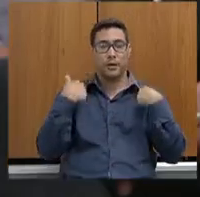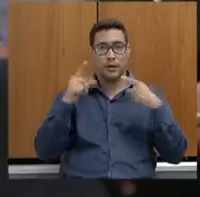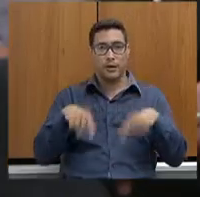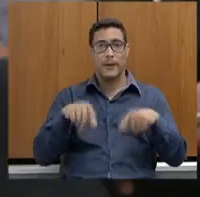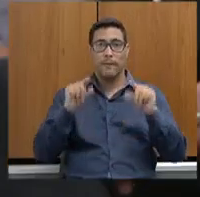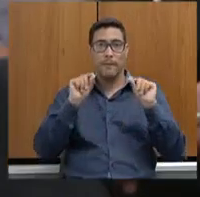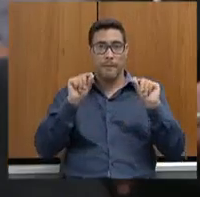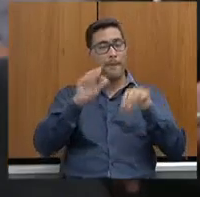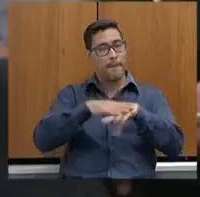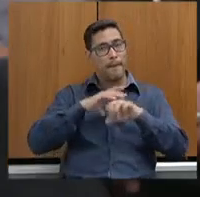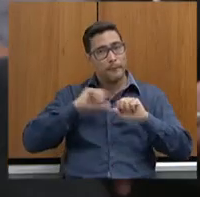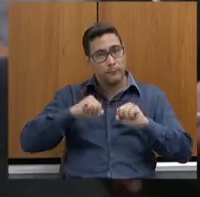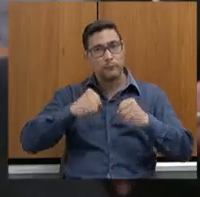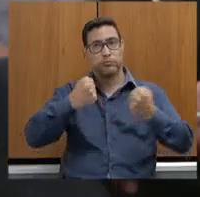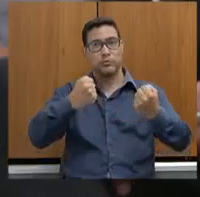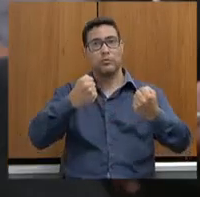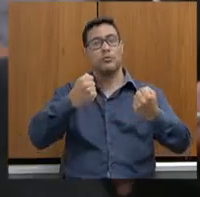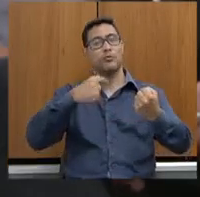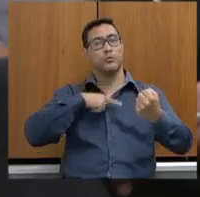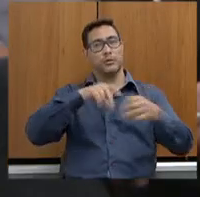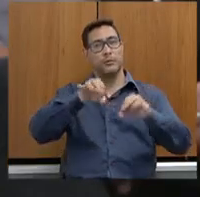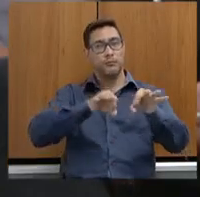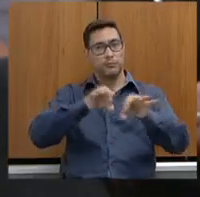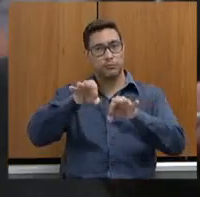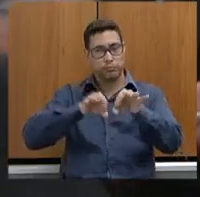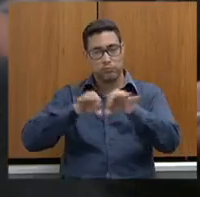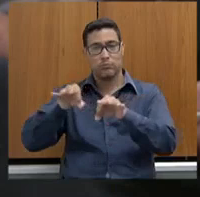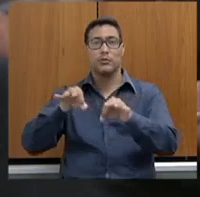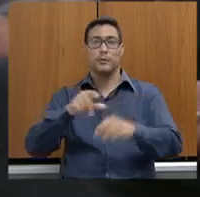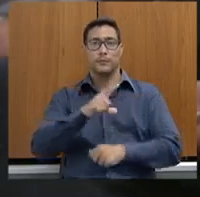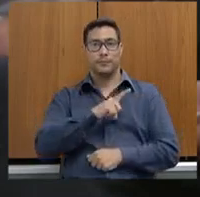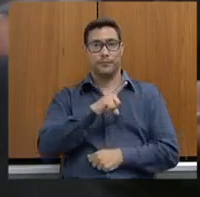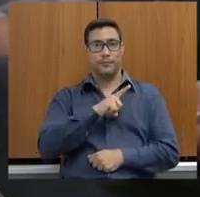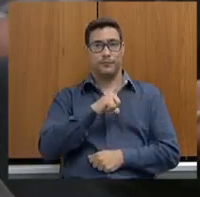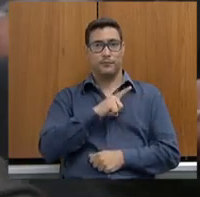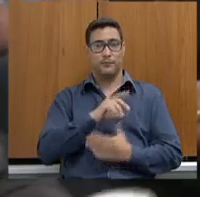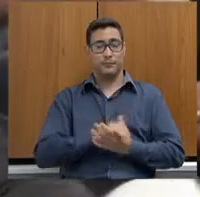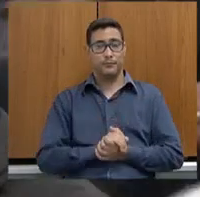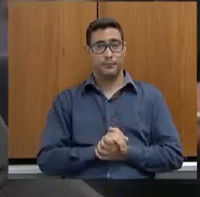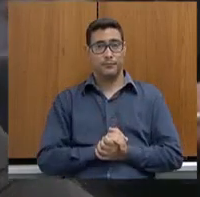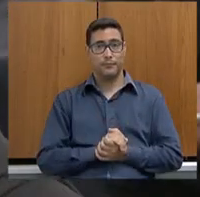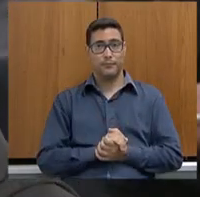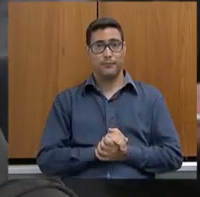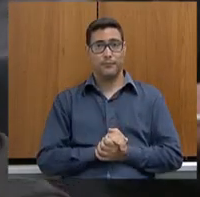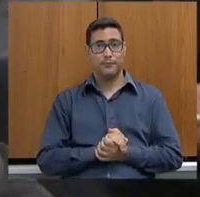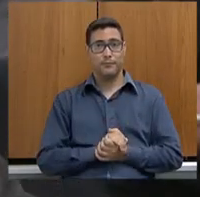que o senhor veio fazendo junto à pasta. Eu tenho aqui